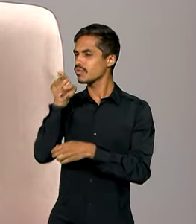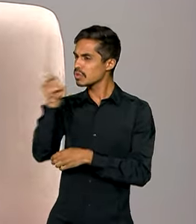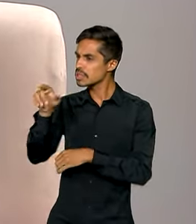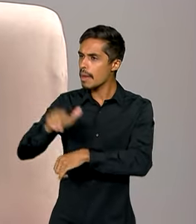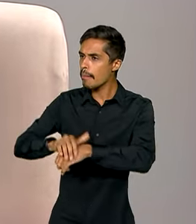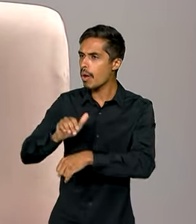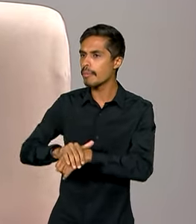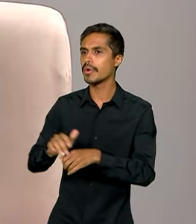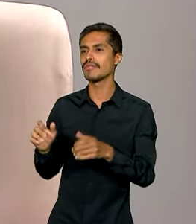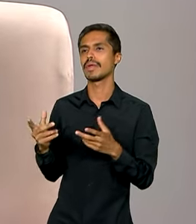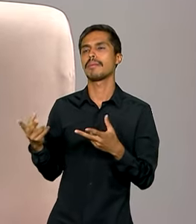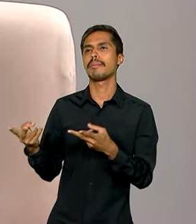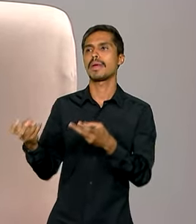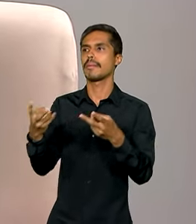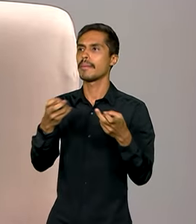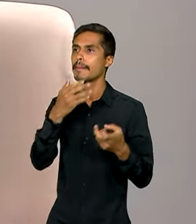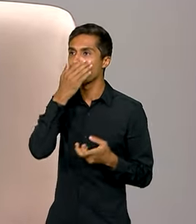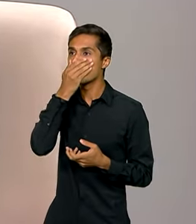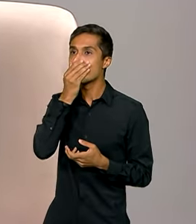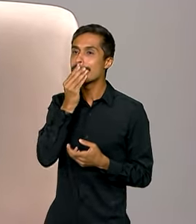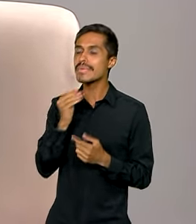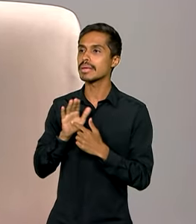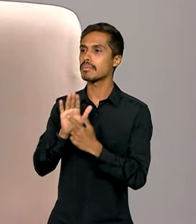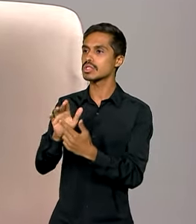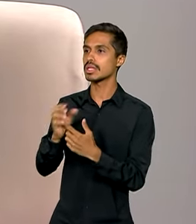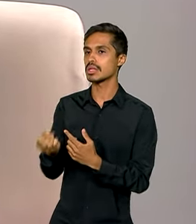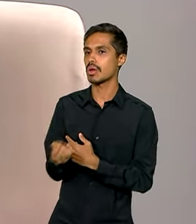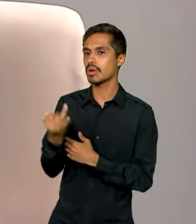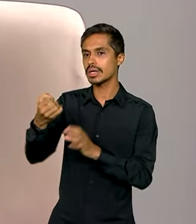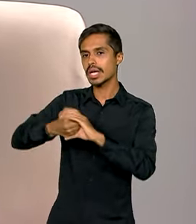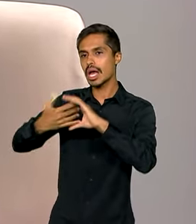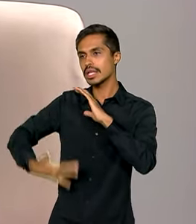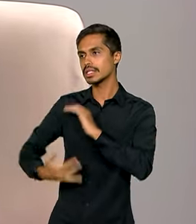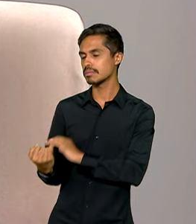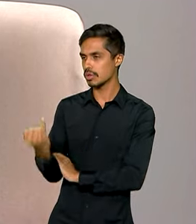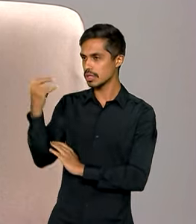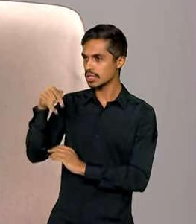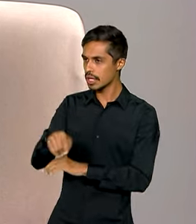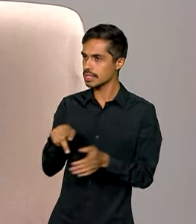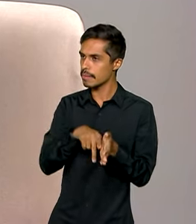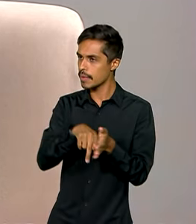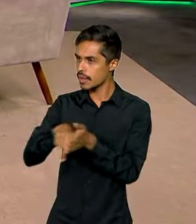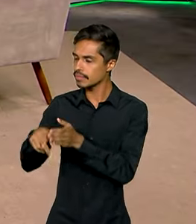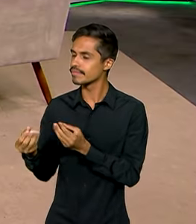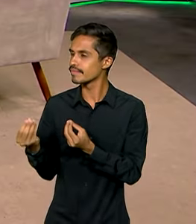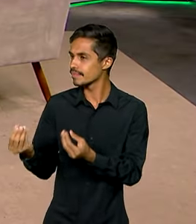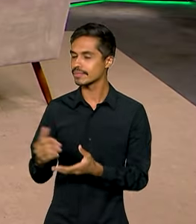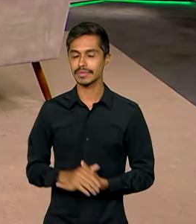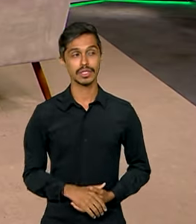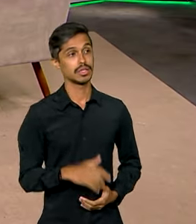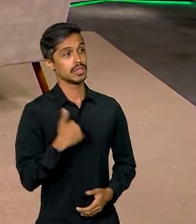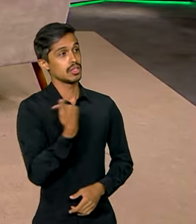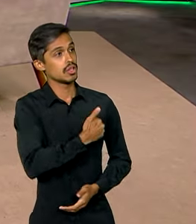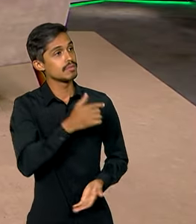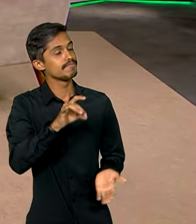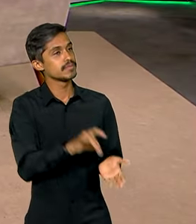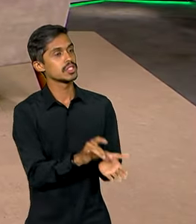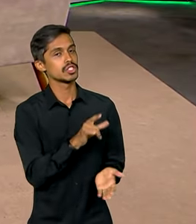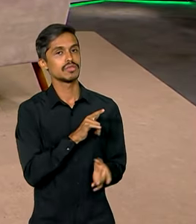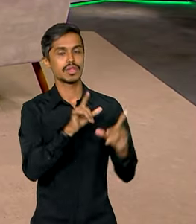e destacasse alguns aspectos importantes desse levantamento, ministro. Nós tivemos